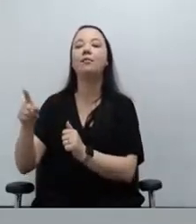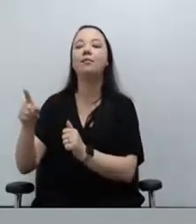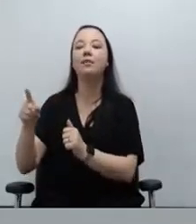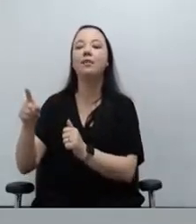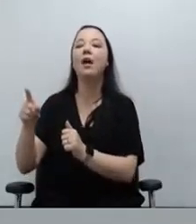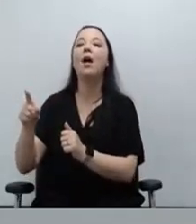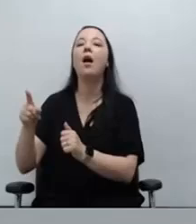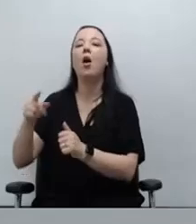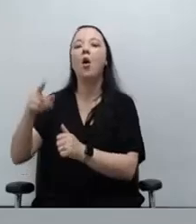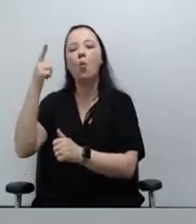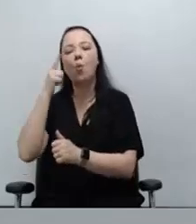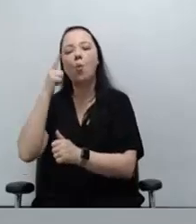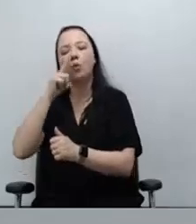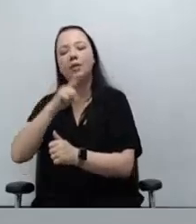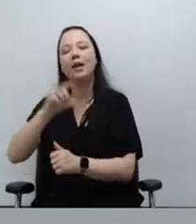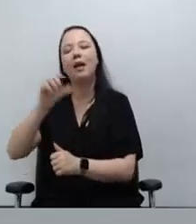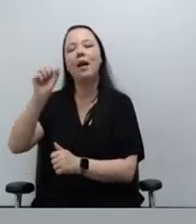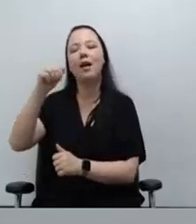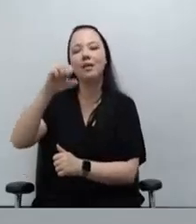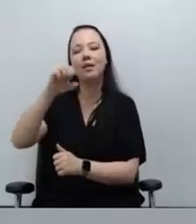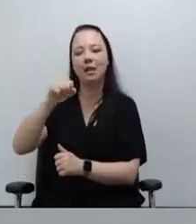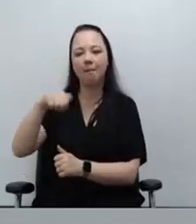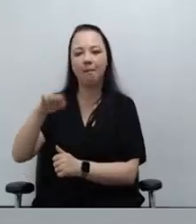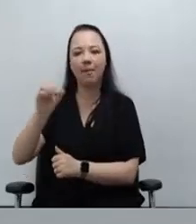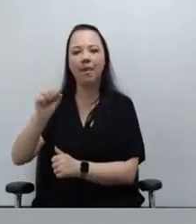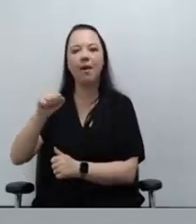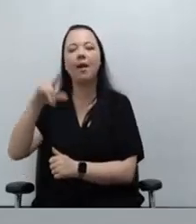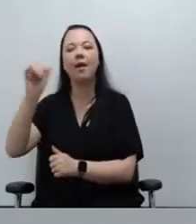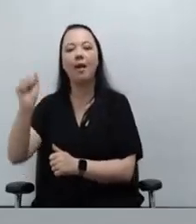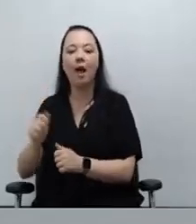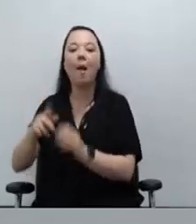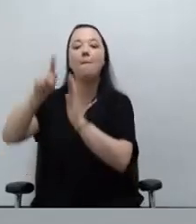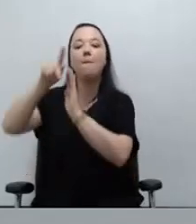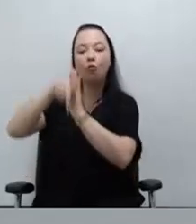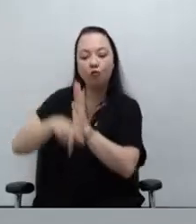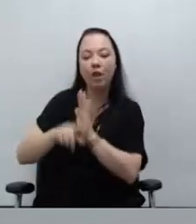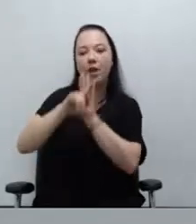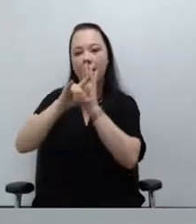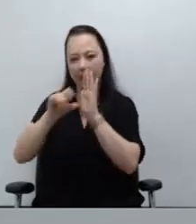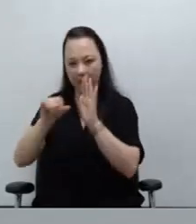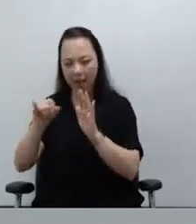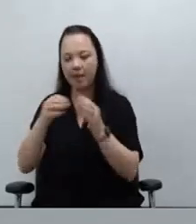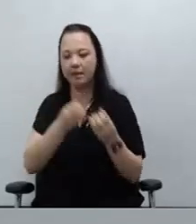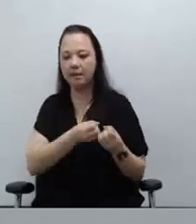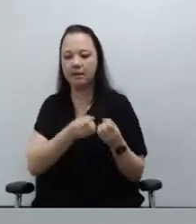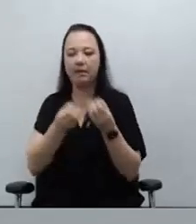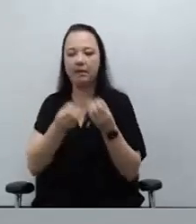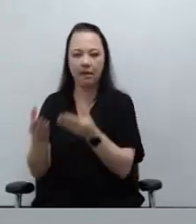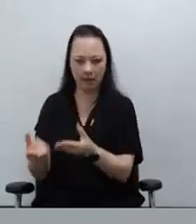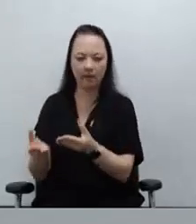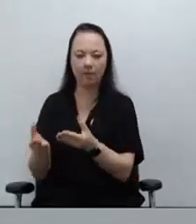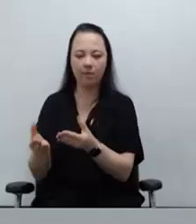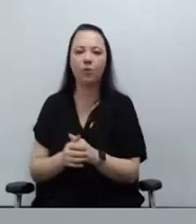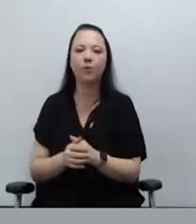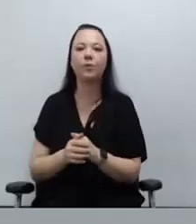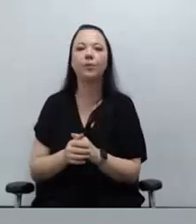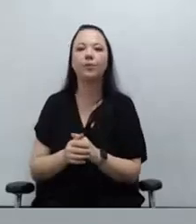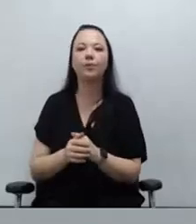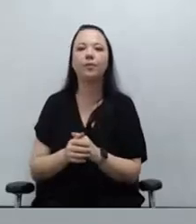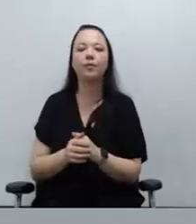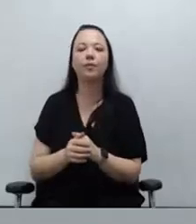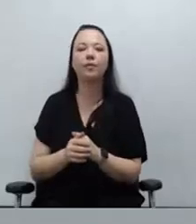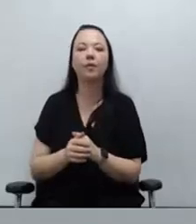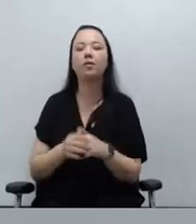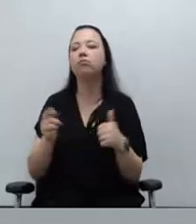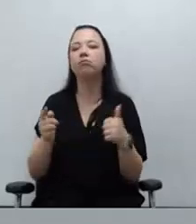protocolamos os nossos projetos de lei, tanto de melhoria